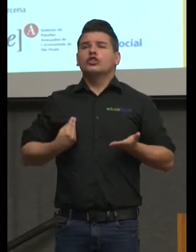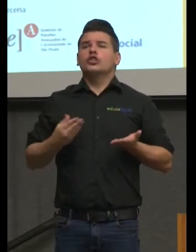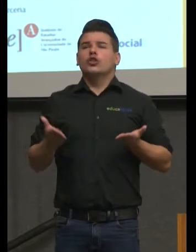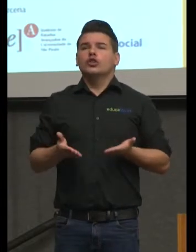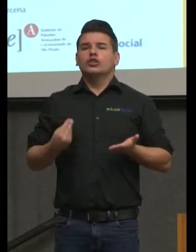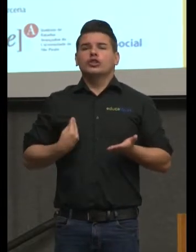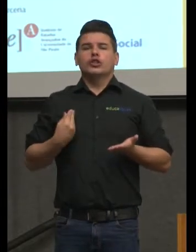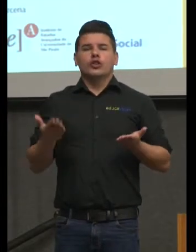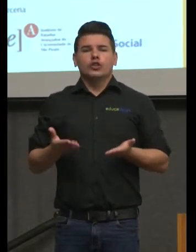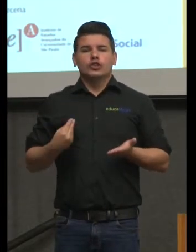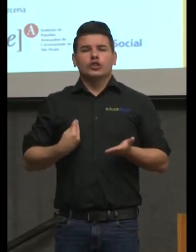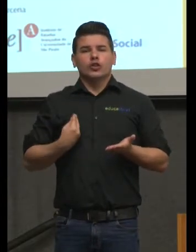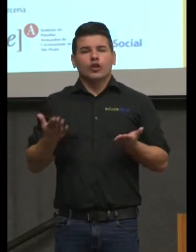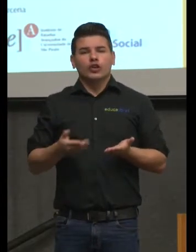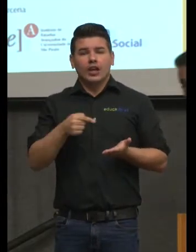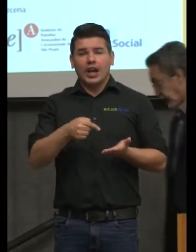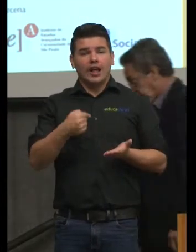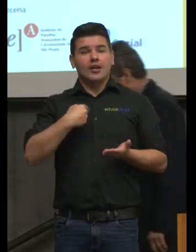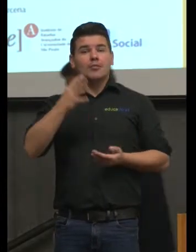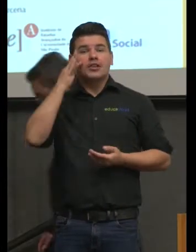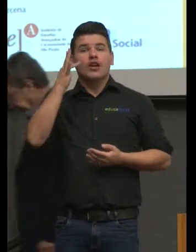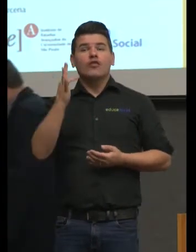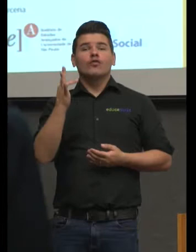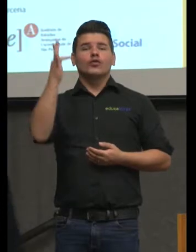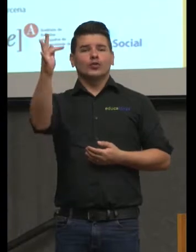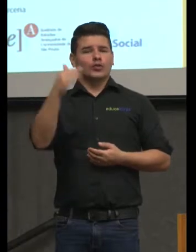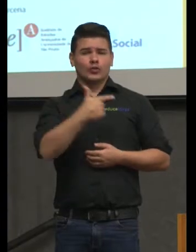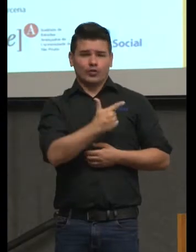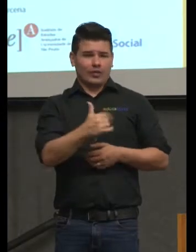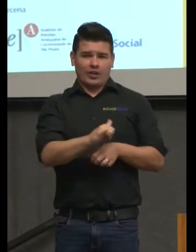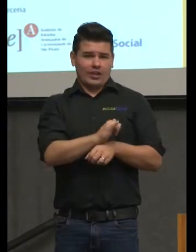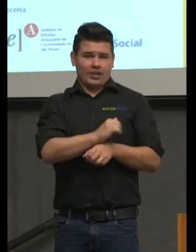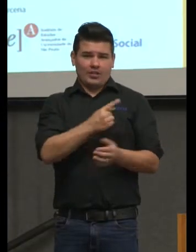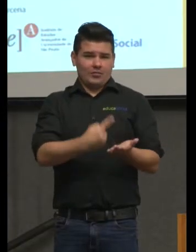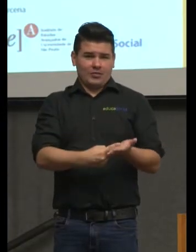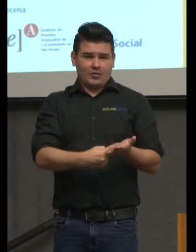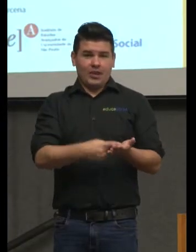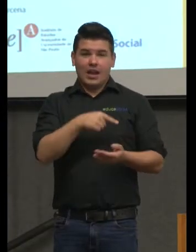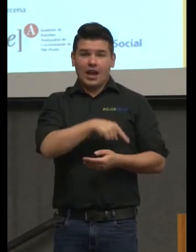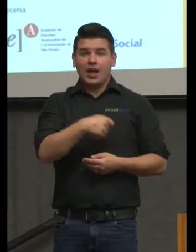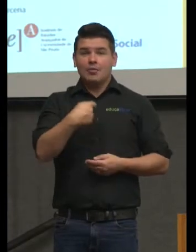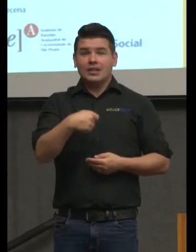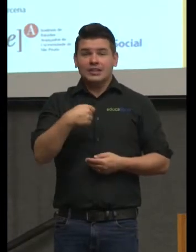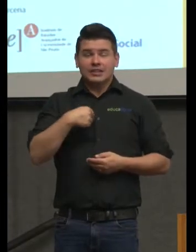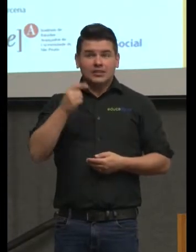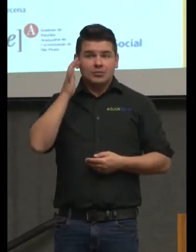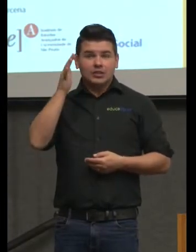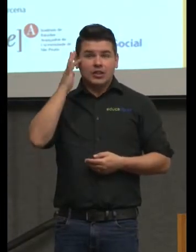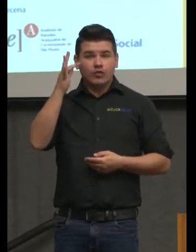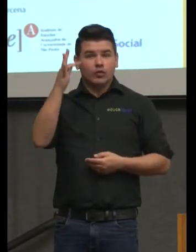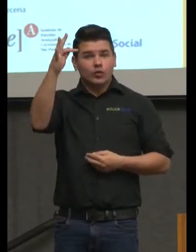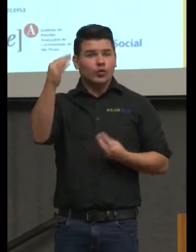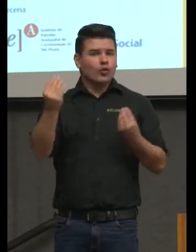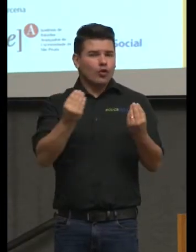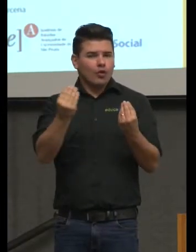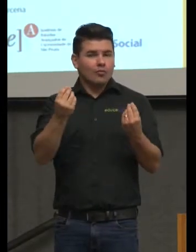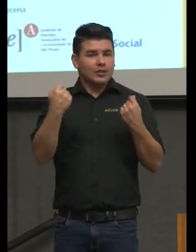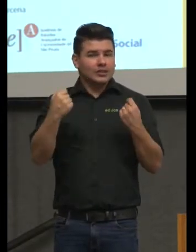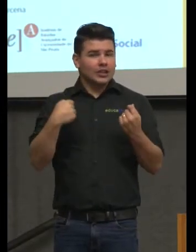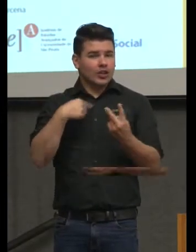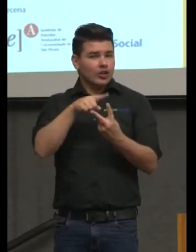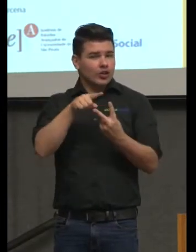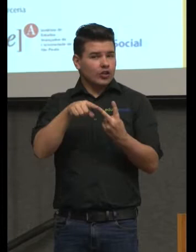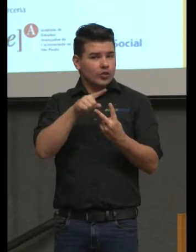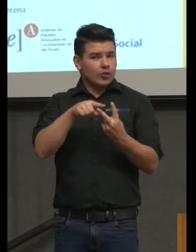então e para ela planejar tem duas referências a primeira é